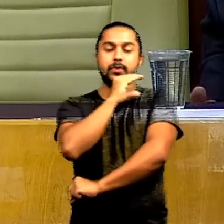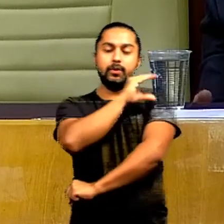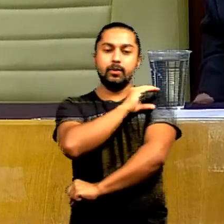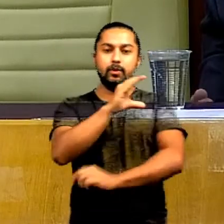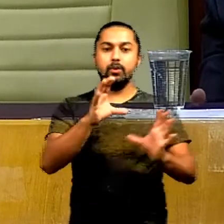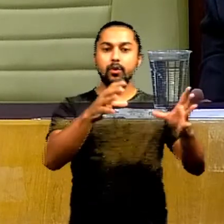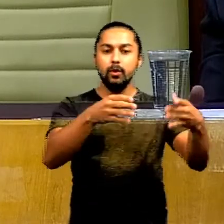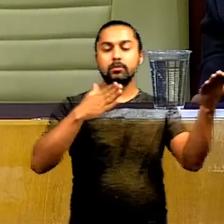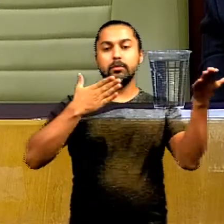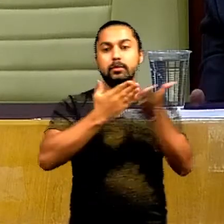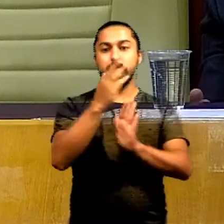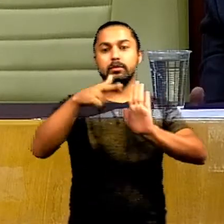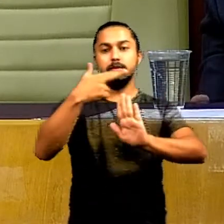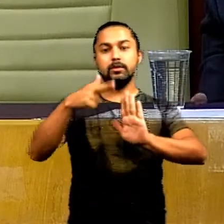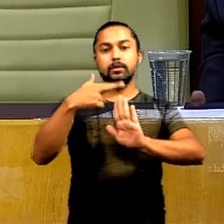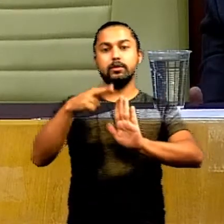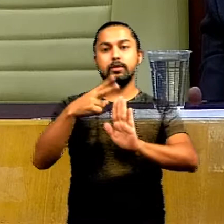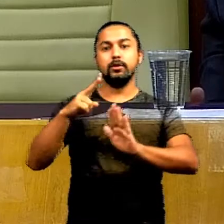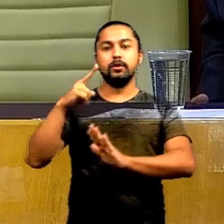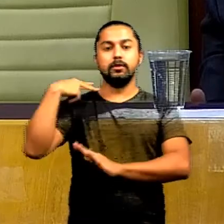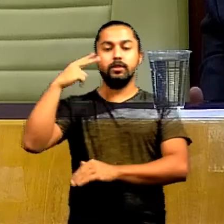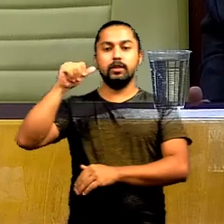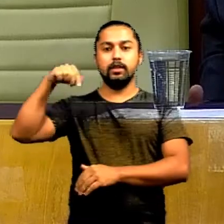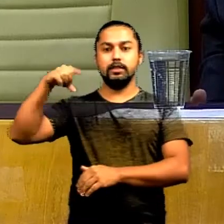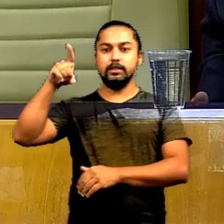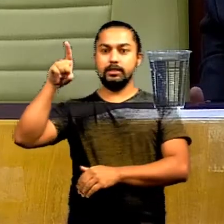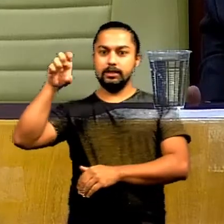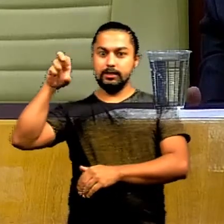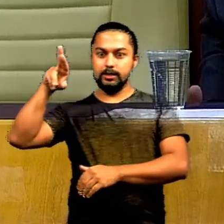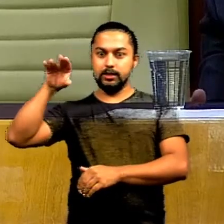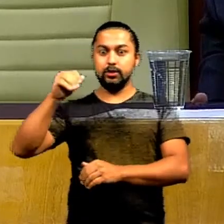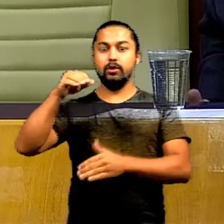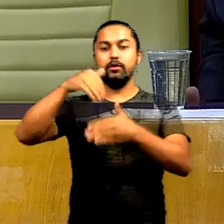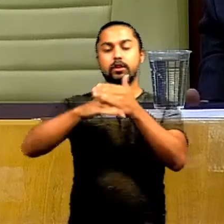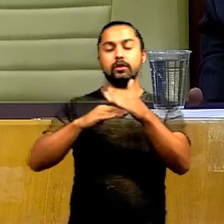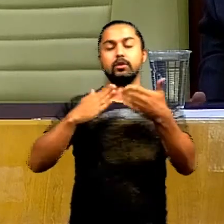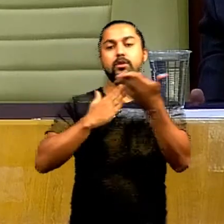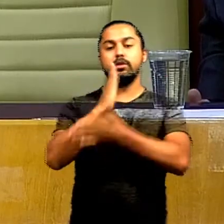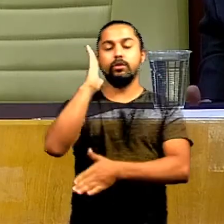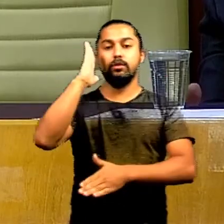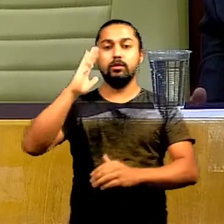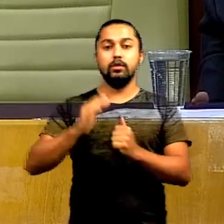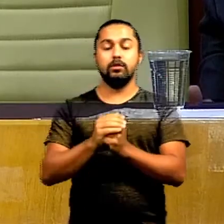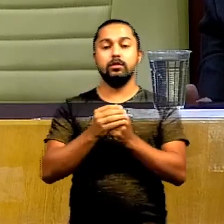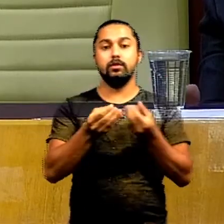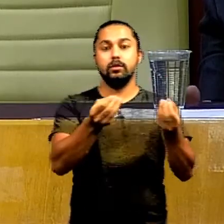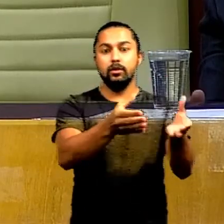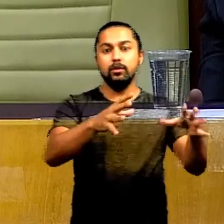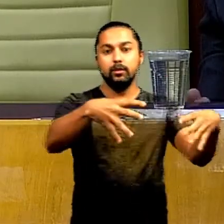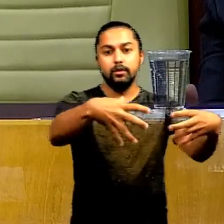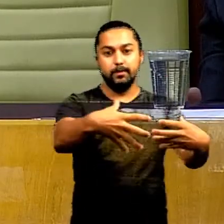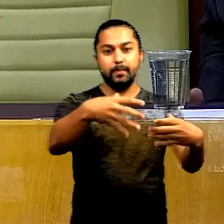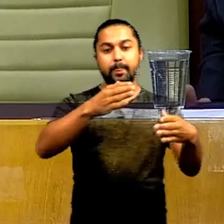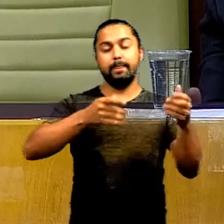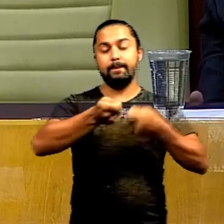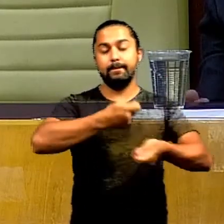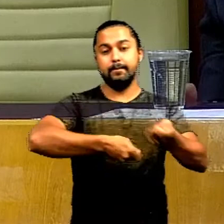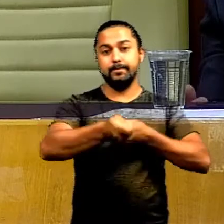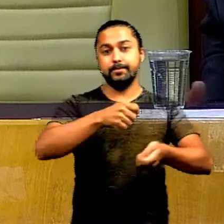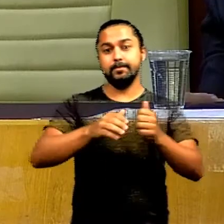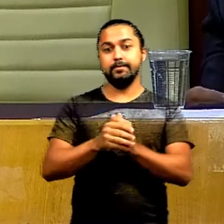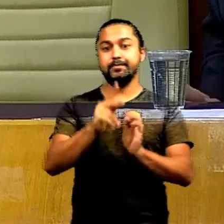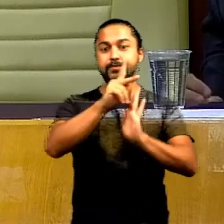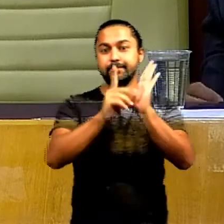Justiça e Redação, pela aprovação. Relator do vereador Anderson Salles, votação única, foi aprovada e encaminhada ao Núcleo de Processamento e